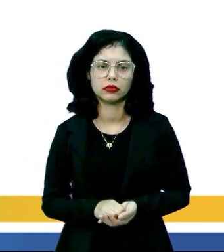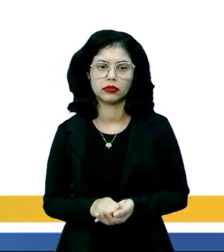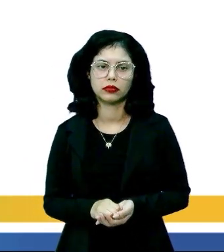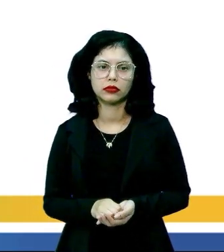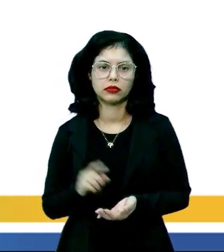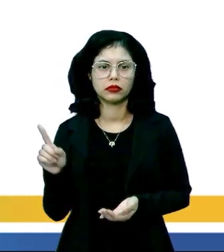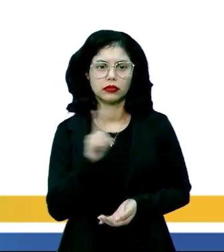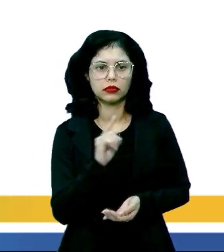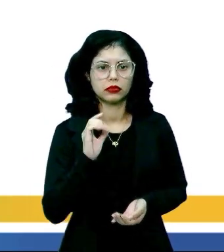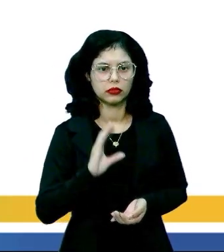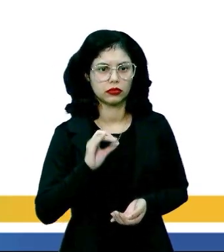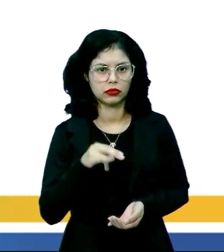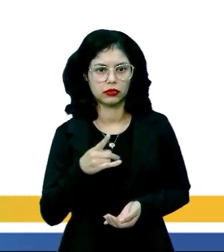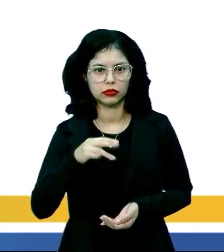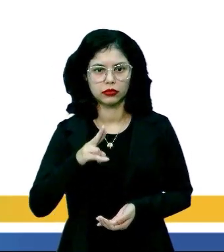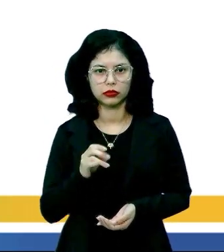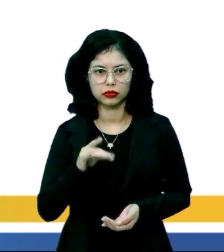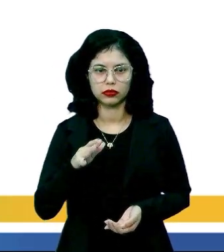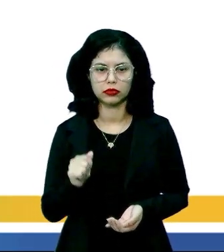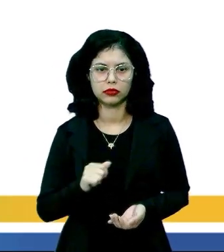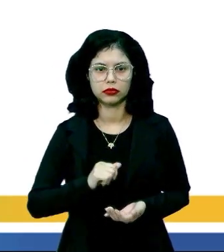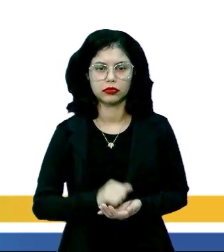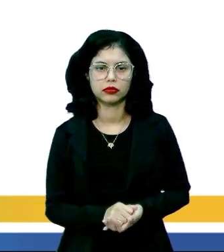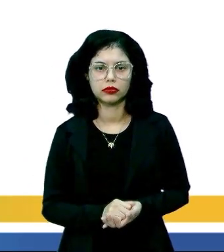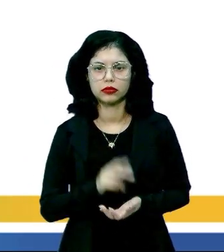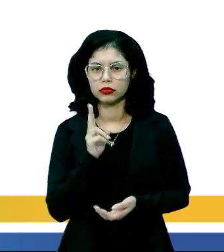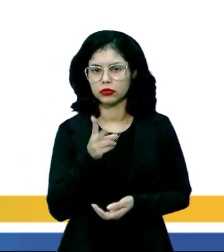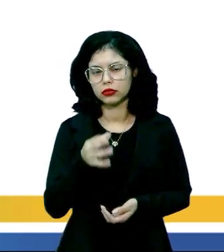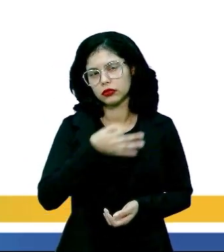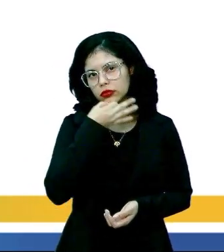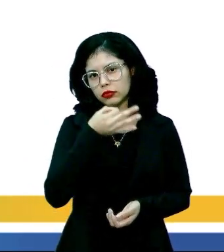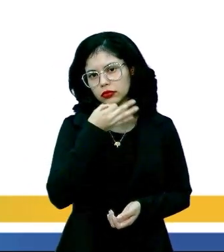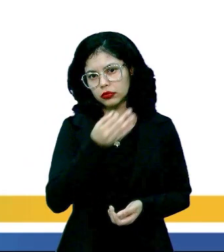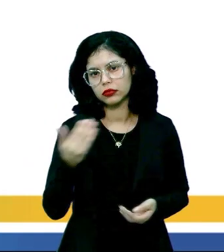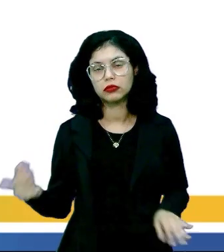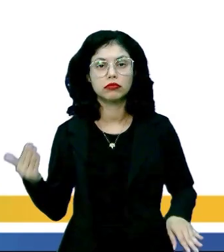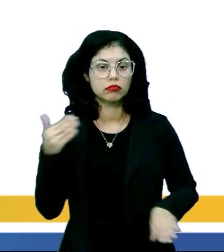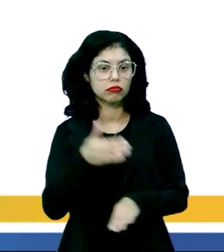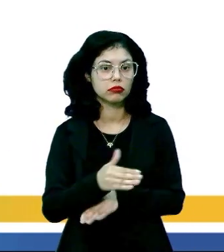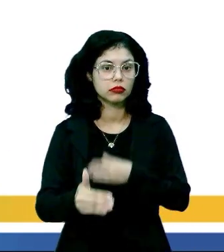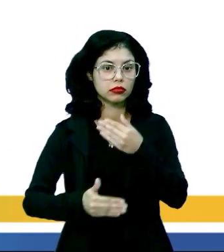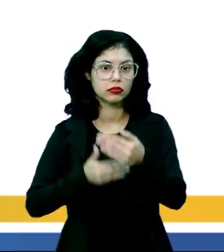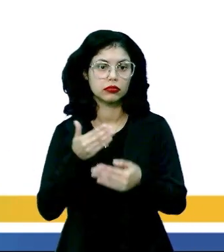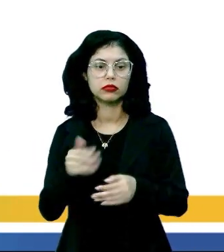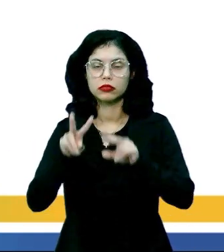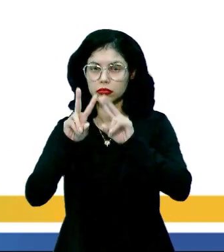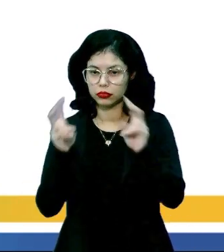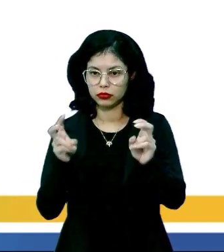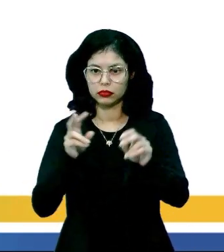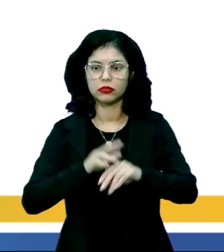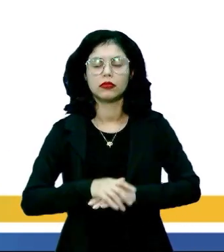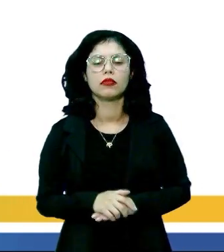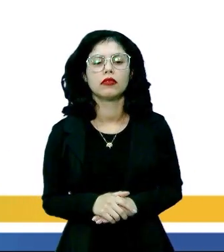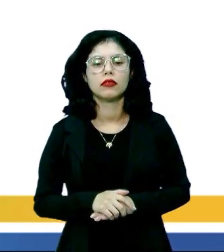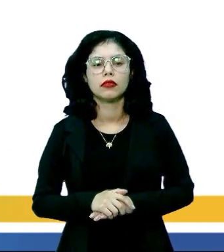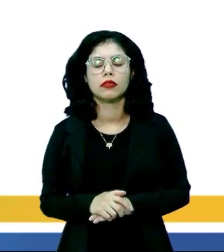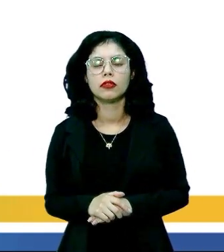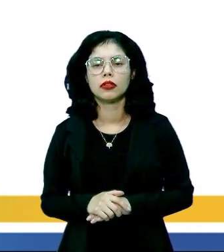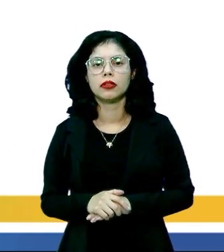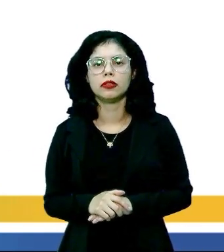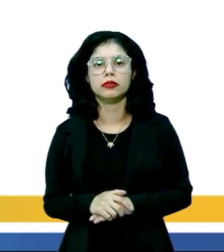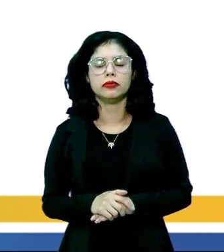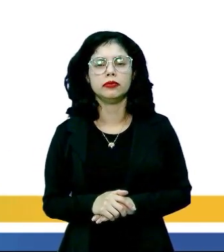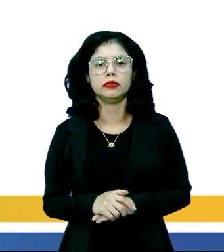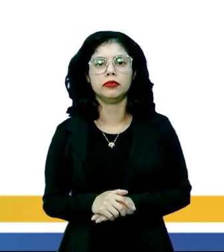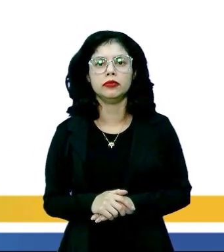a evitar que pessoas que não compactuam com as mesmas opiniões interfiram no desenvolvimento